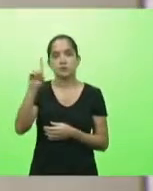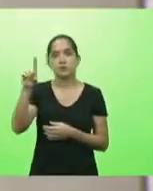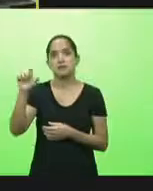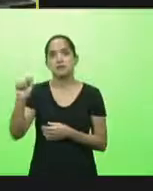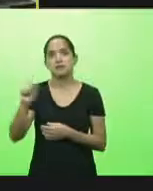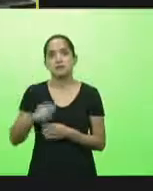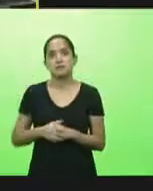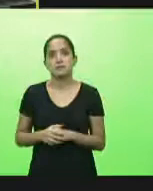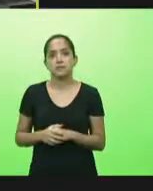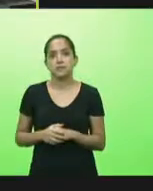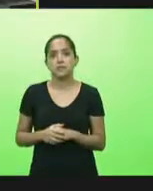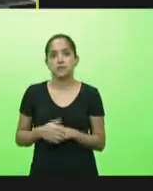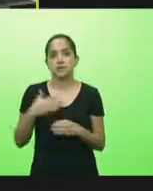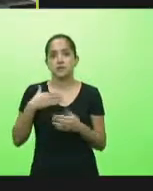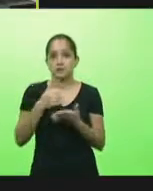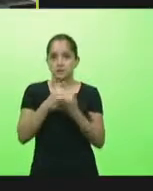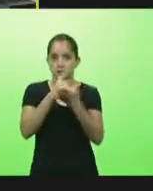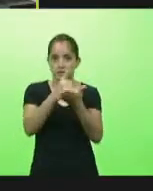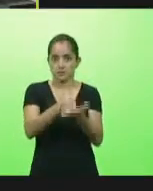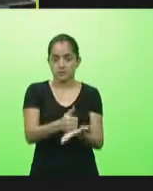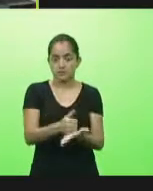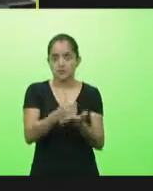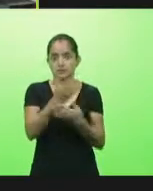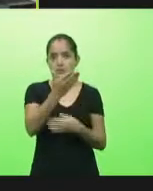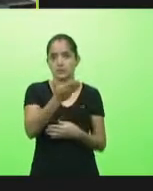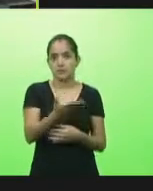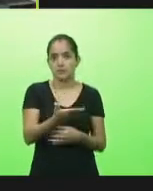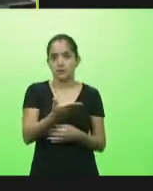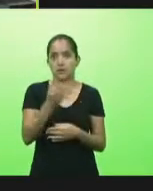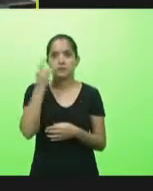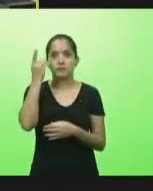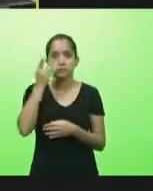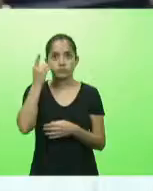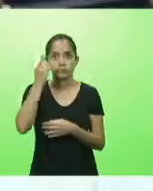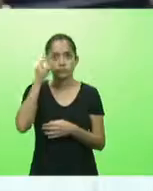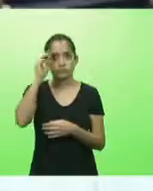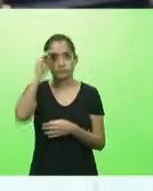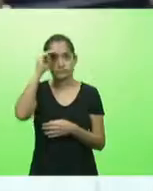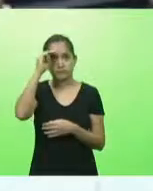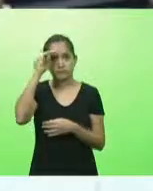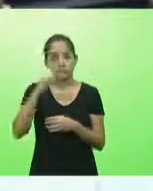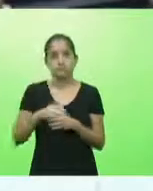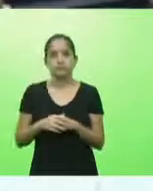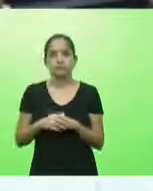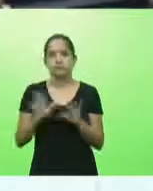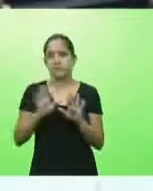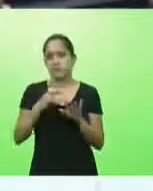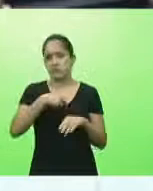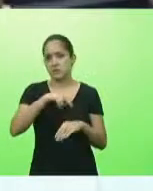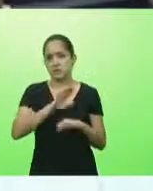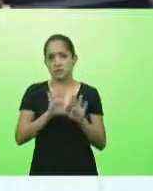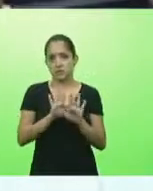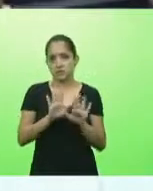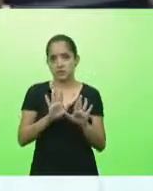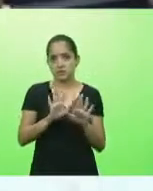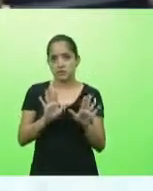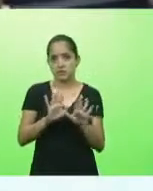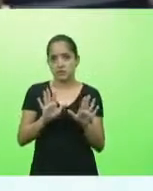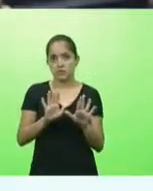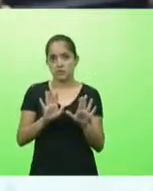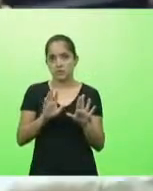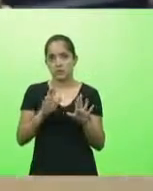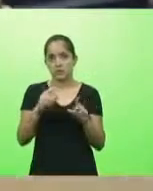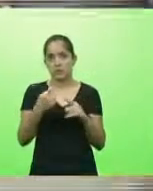quero-me ser solidária ao bispo Sérgio Mota não questão de religião não não é